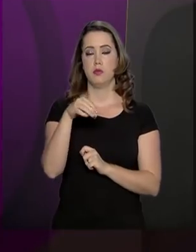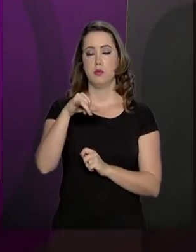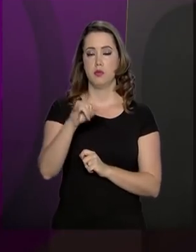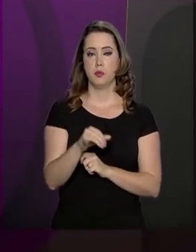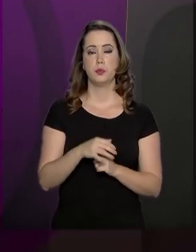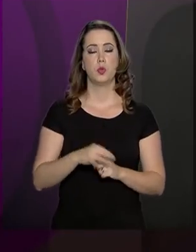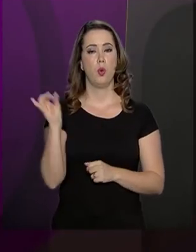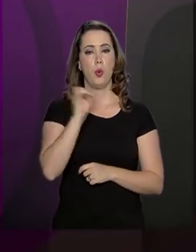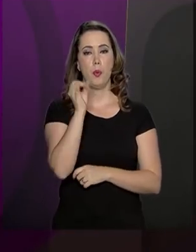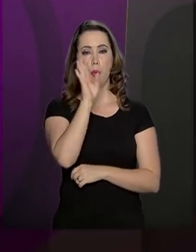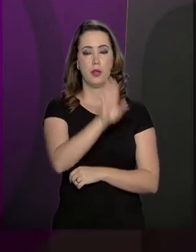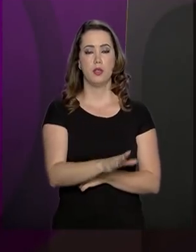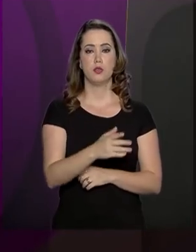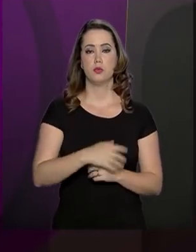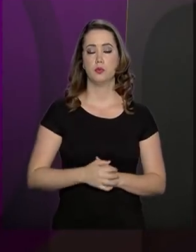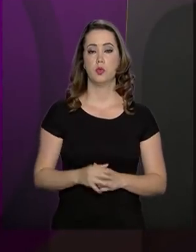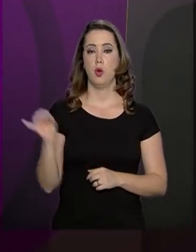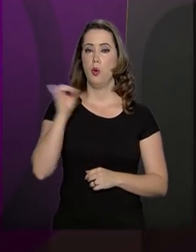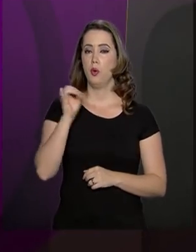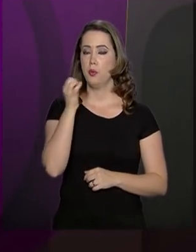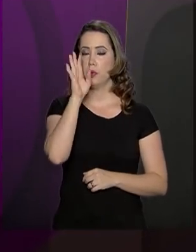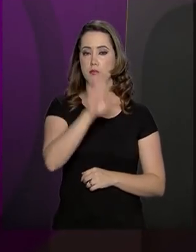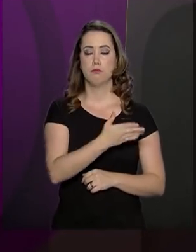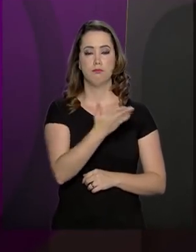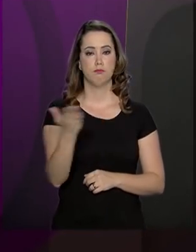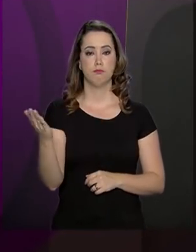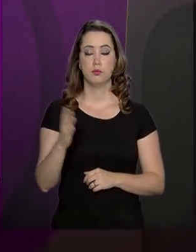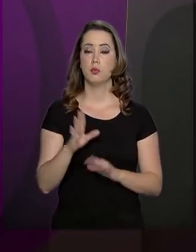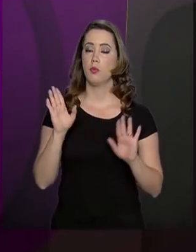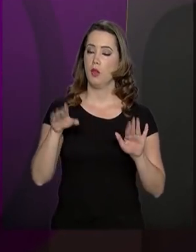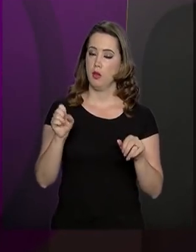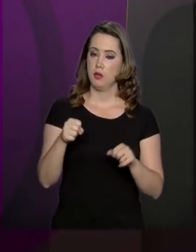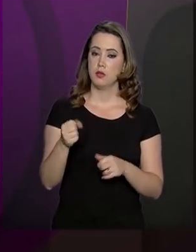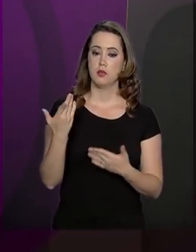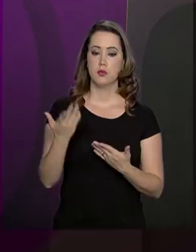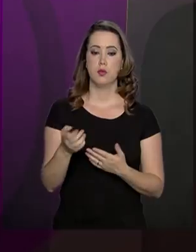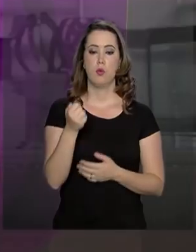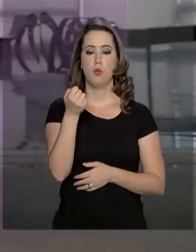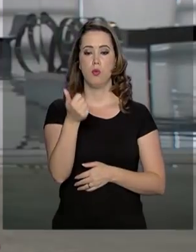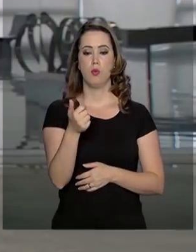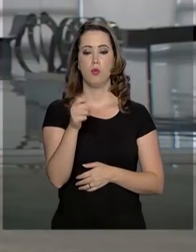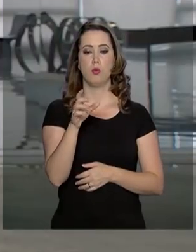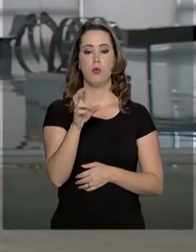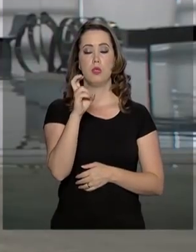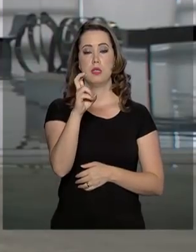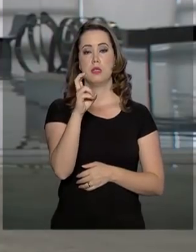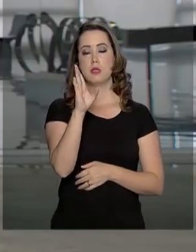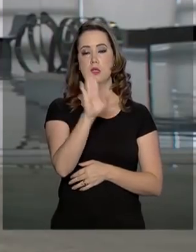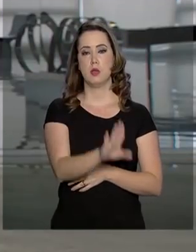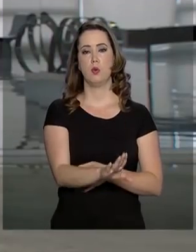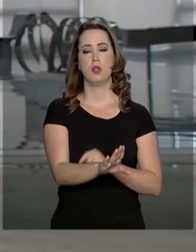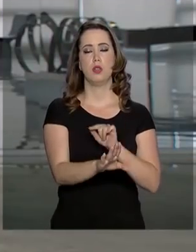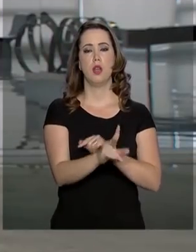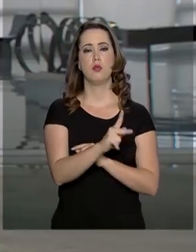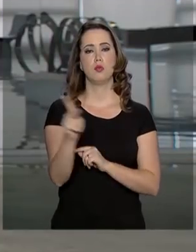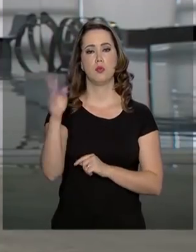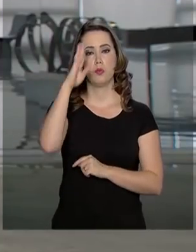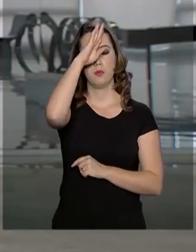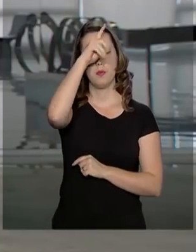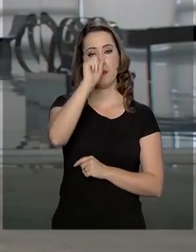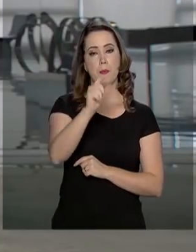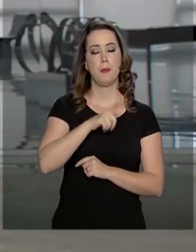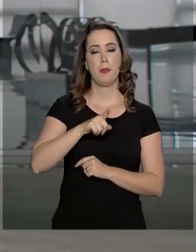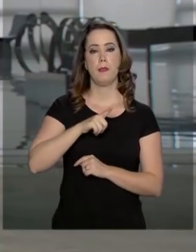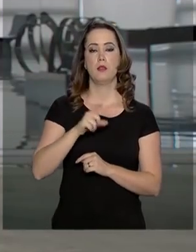Boa tarde, Daniele. Oi, Ricardo. Boa tarde para você. Boa tarde a todos. É isso mesmo. Daqui a pouco, às cinco da tarde, o presidente Jair